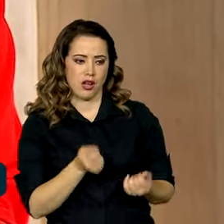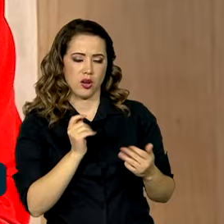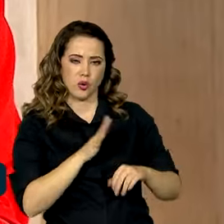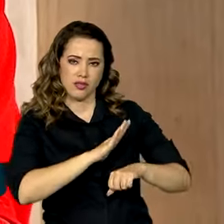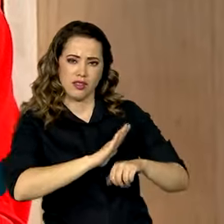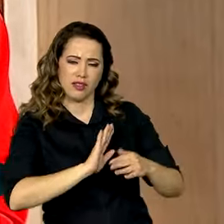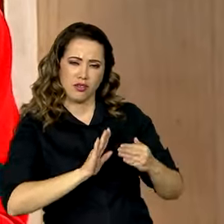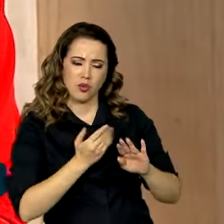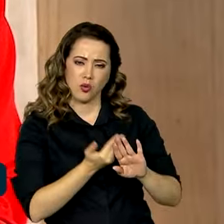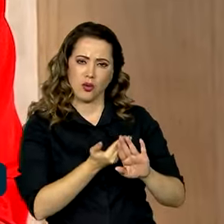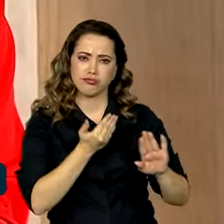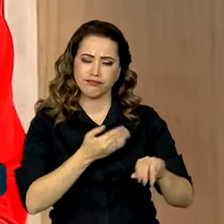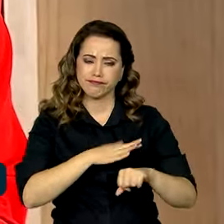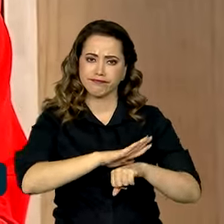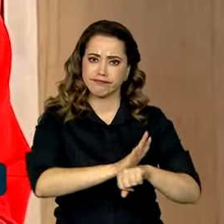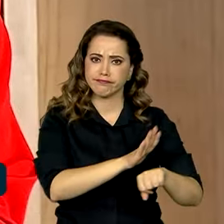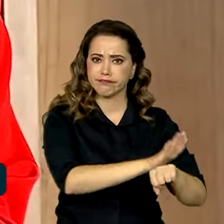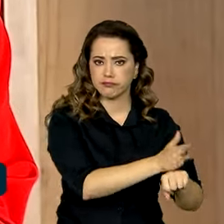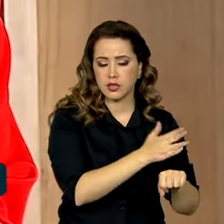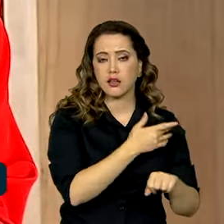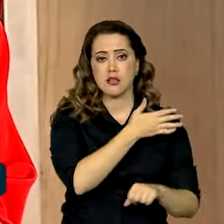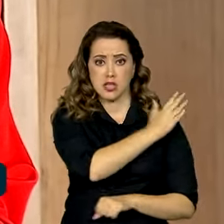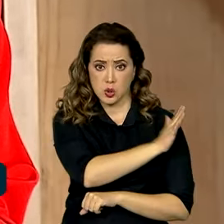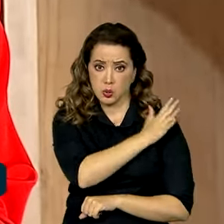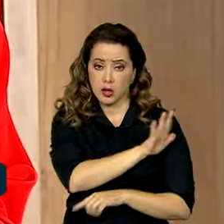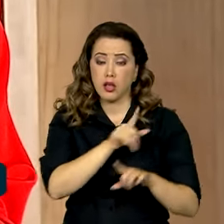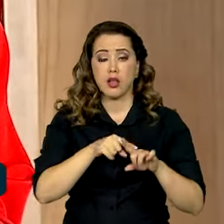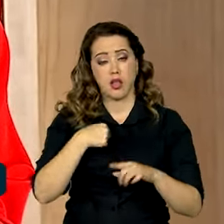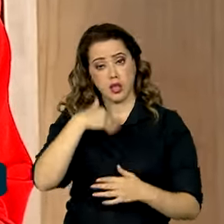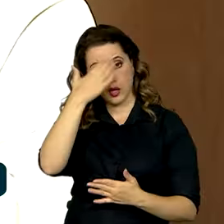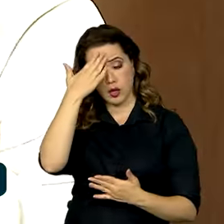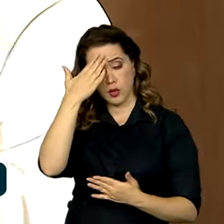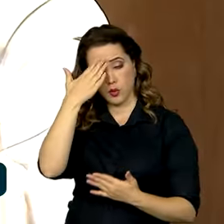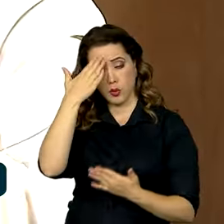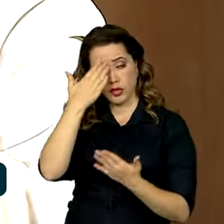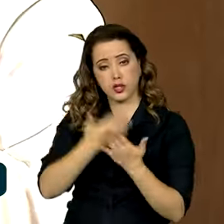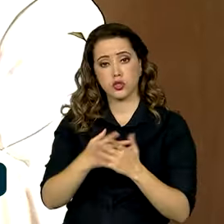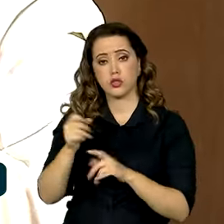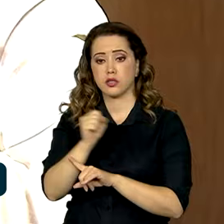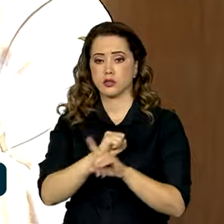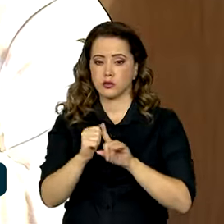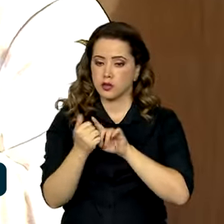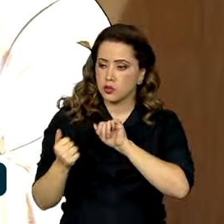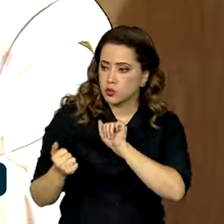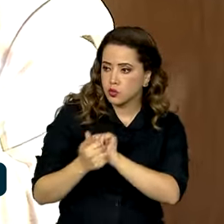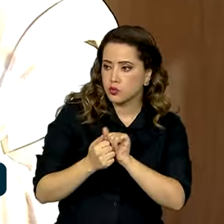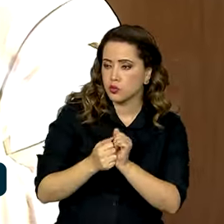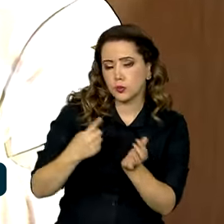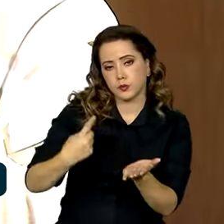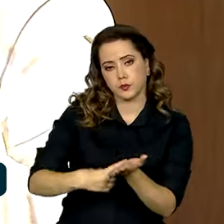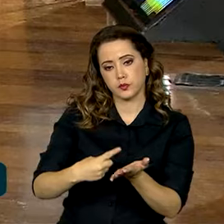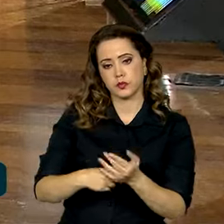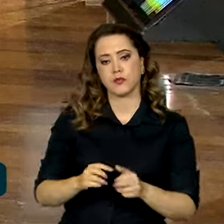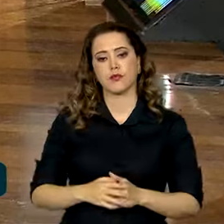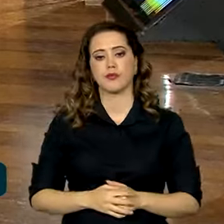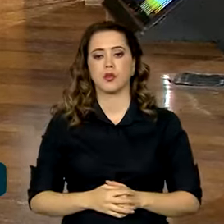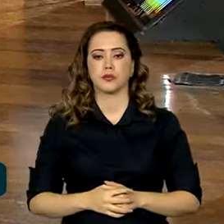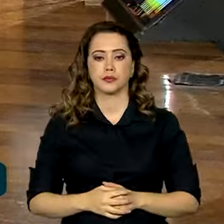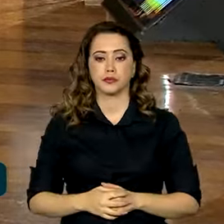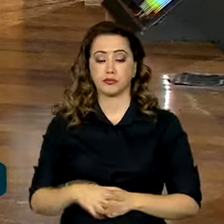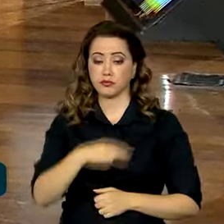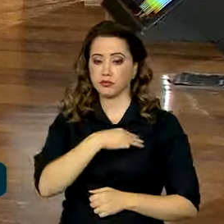racial. E entendo que a sociedade também está aqui para ratificar essa demanda. Já a ministra das Mulheres, Cida Gonçalves,